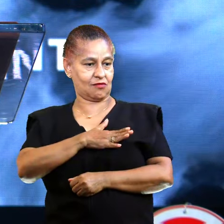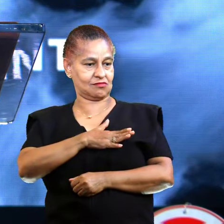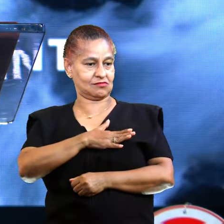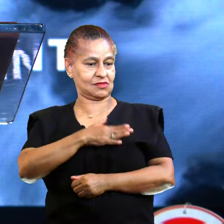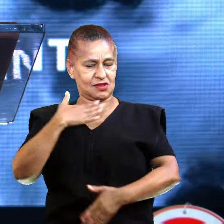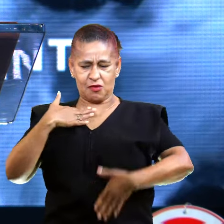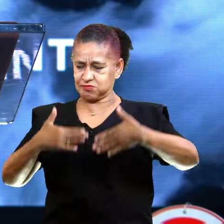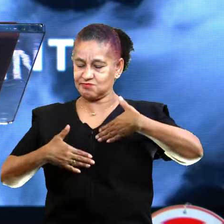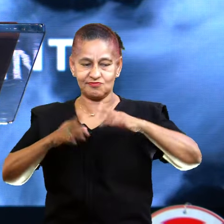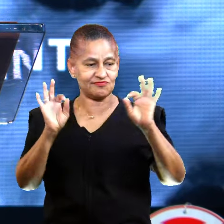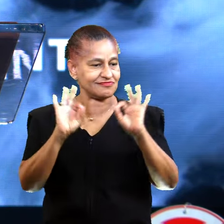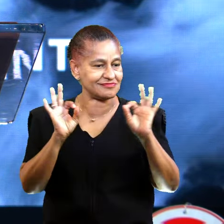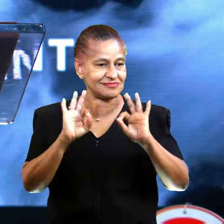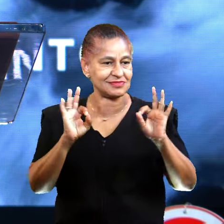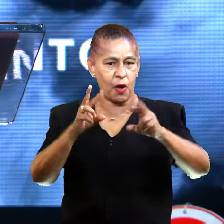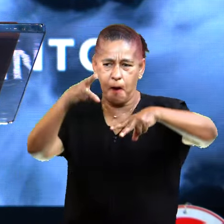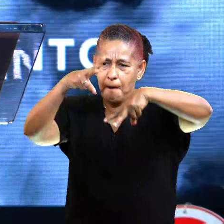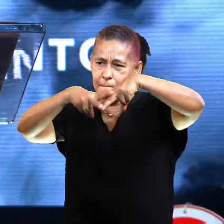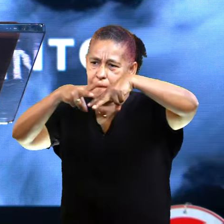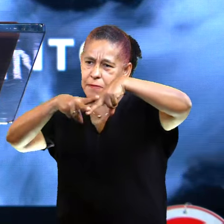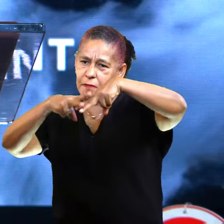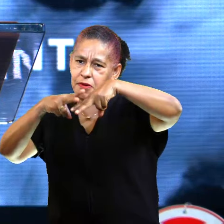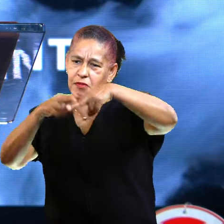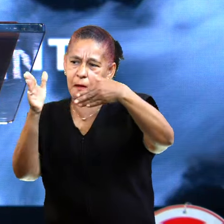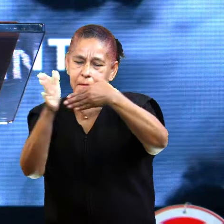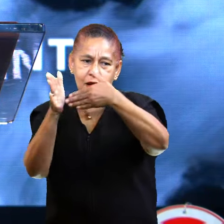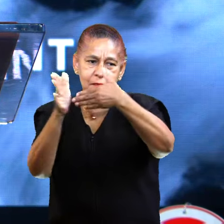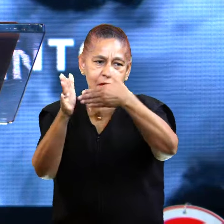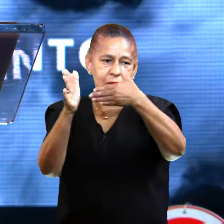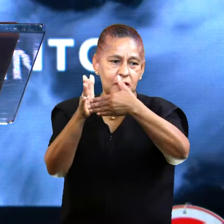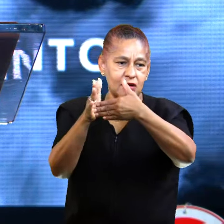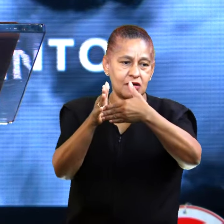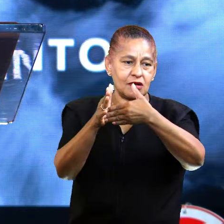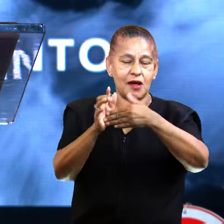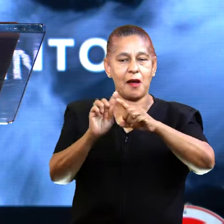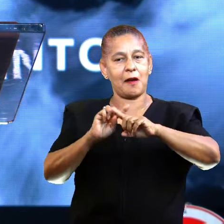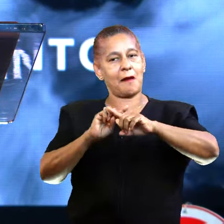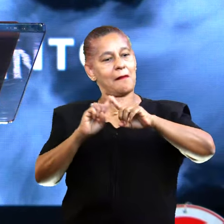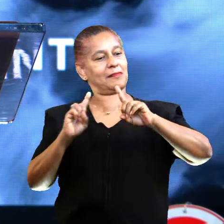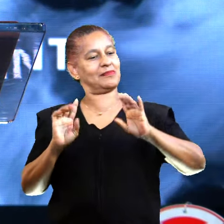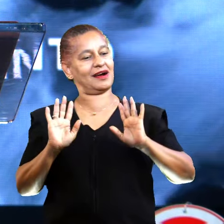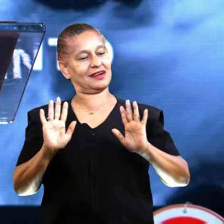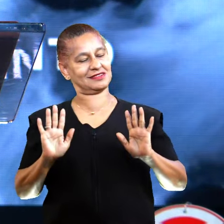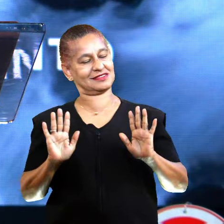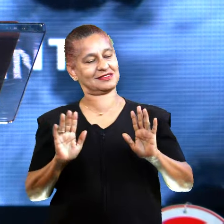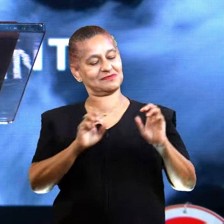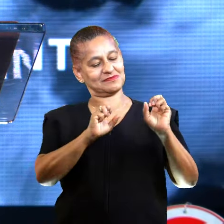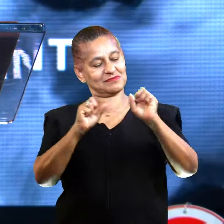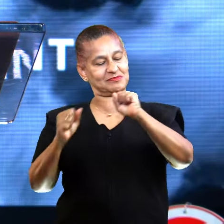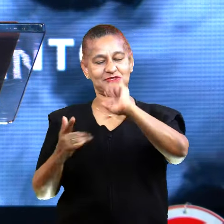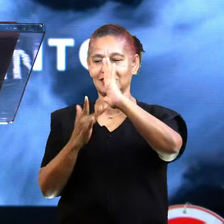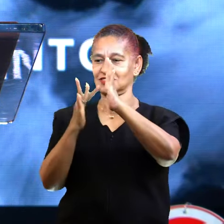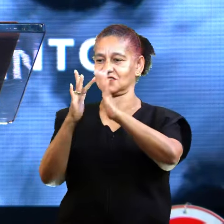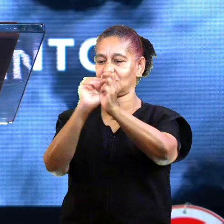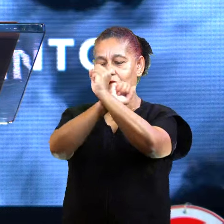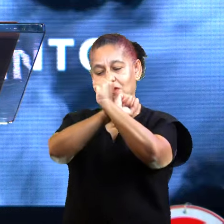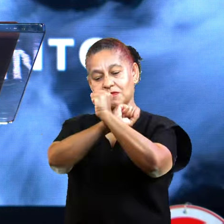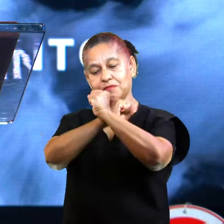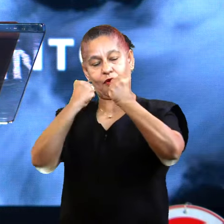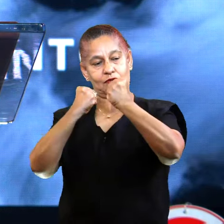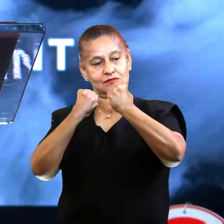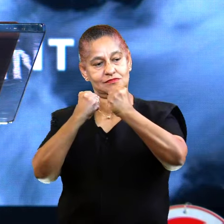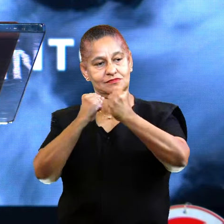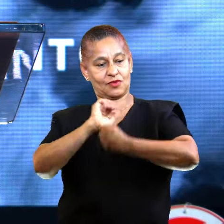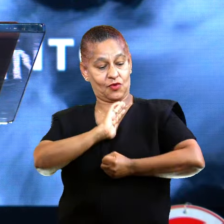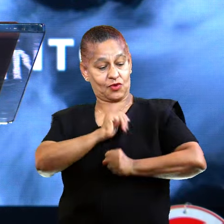As grades são limitadas, a punição é limitada. Mas só o poder de Jesus pode quebrar as